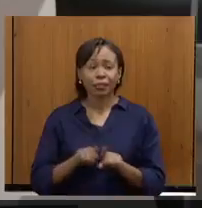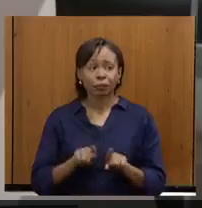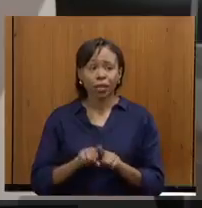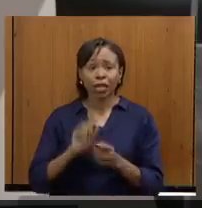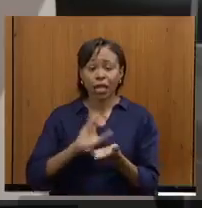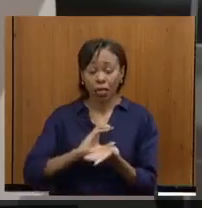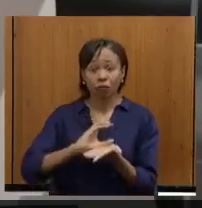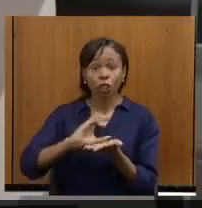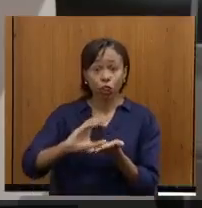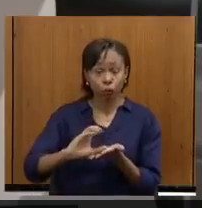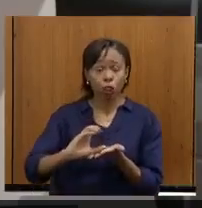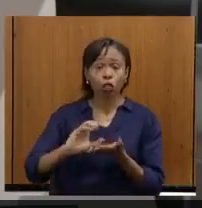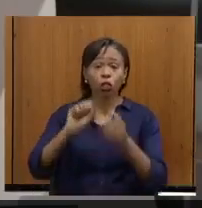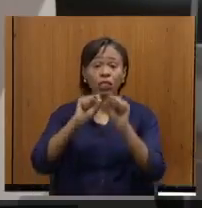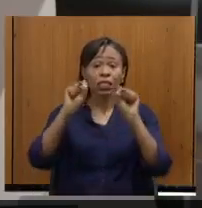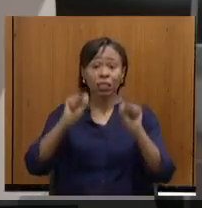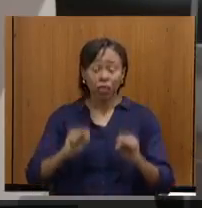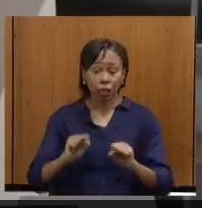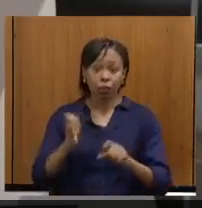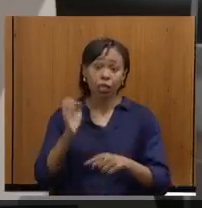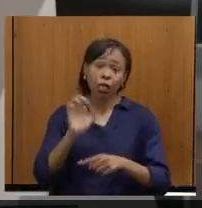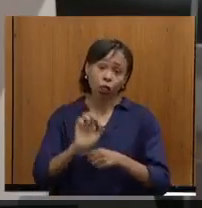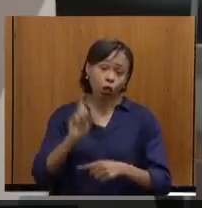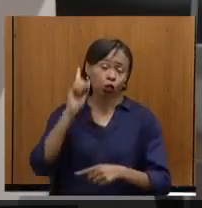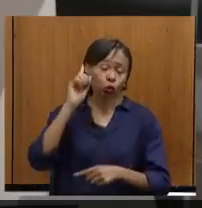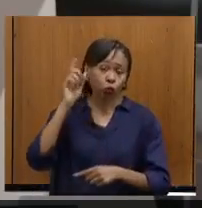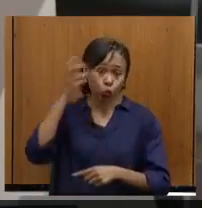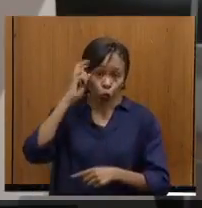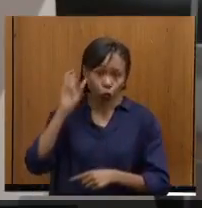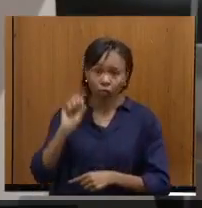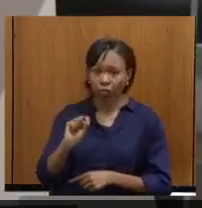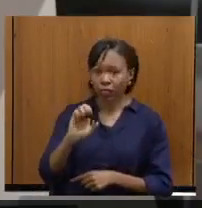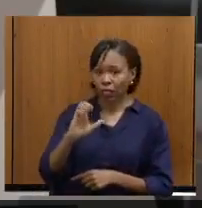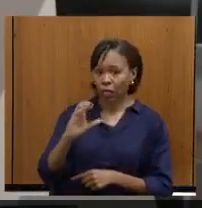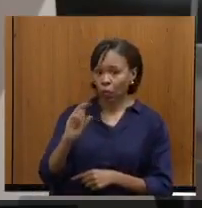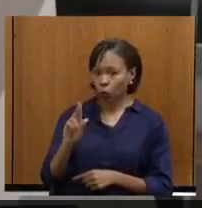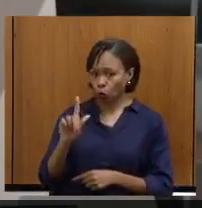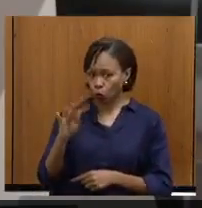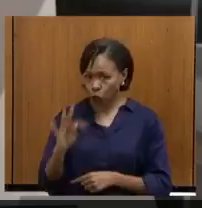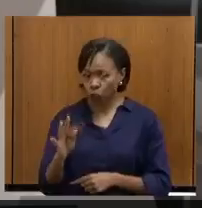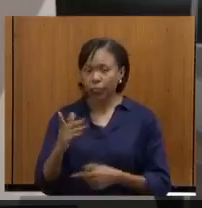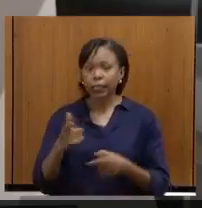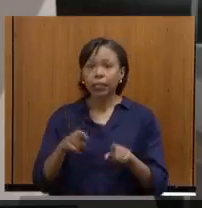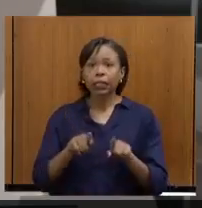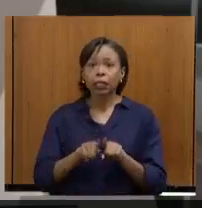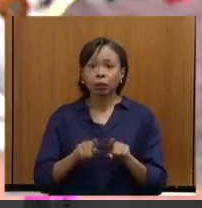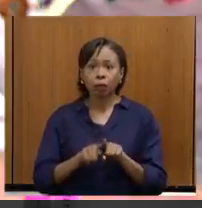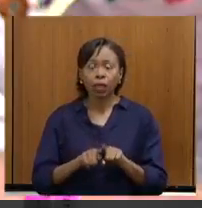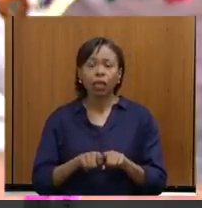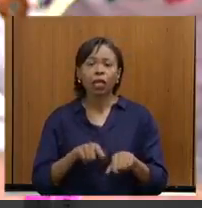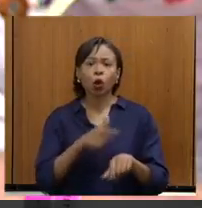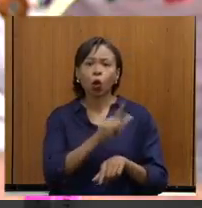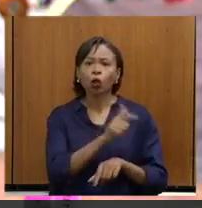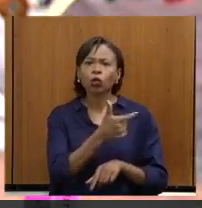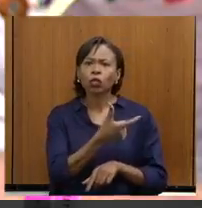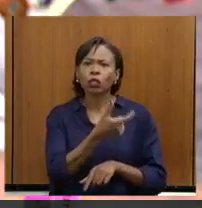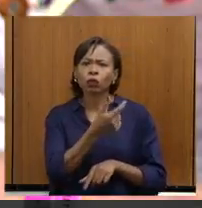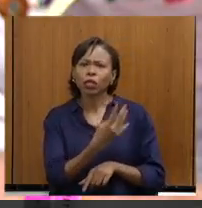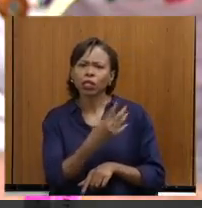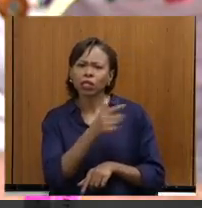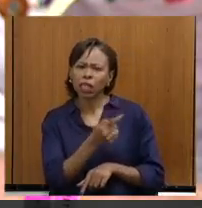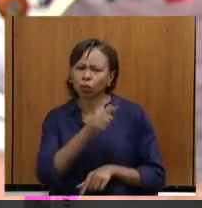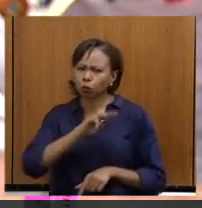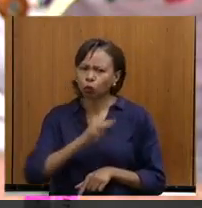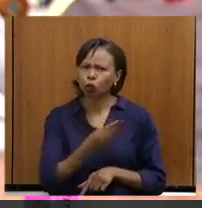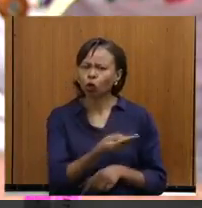Investimentos do Sistema Estadual de Cultura, então, a Secult, Lab, FEC, Leic, 247 milhões, Museus, mais